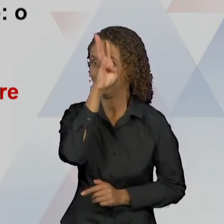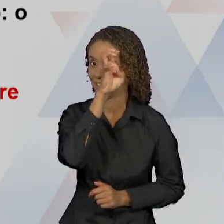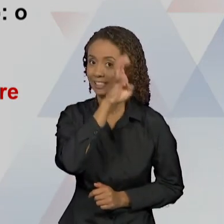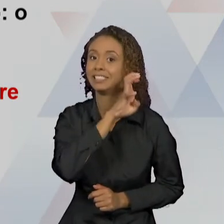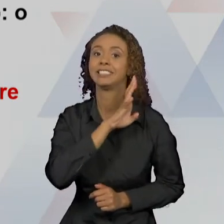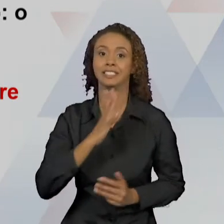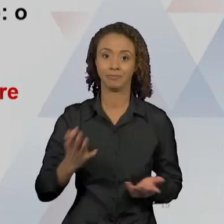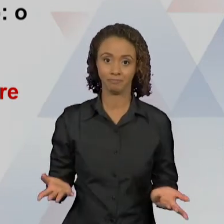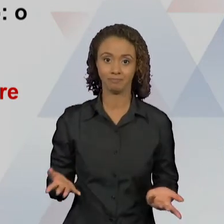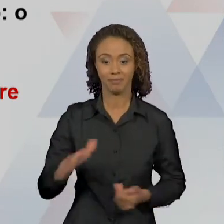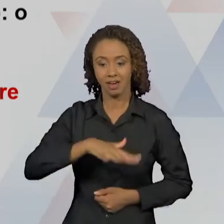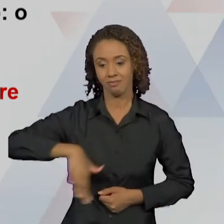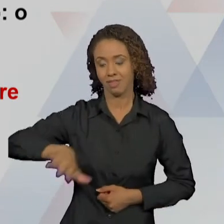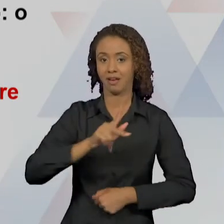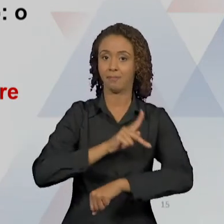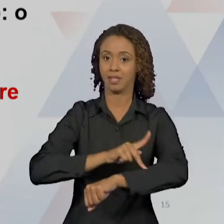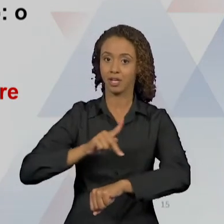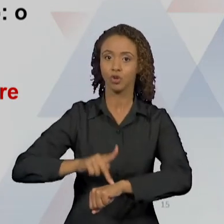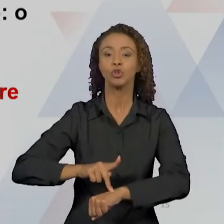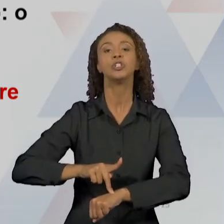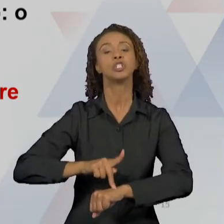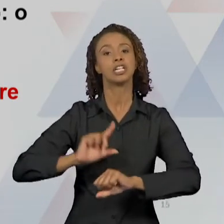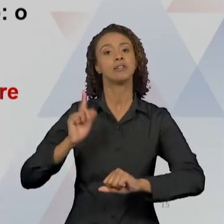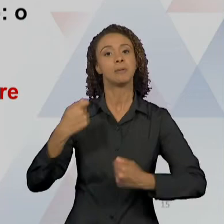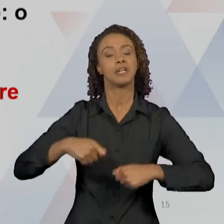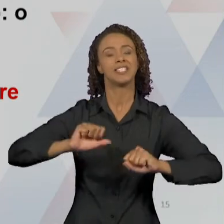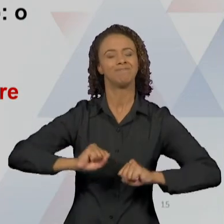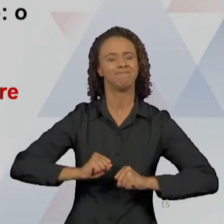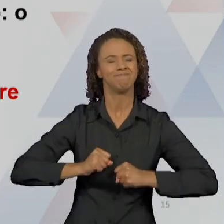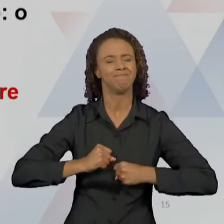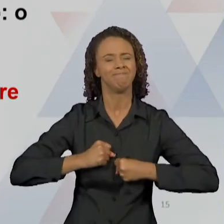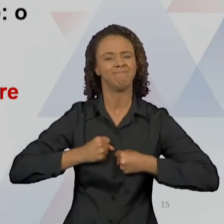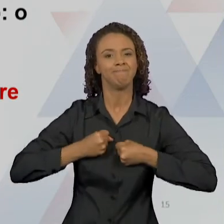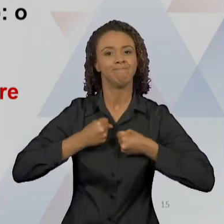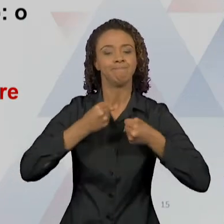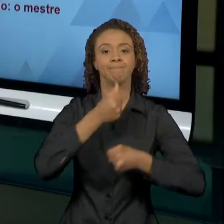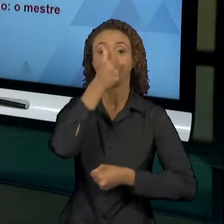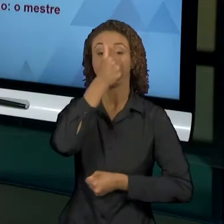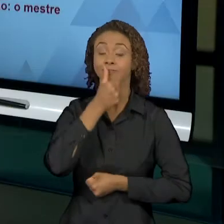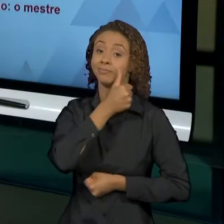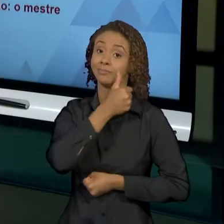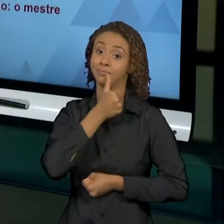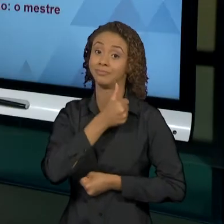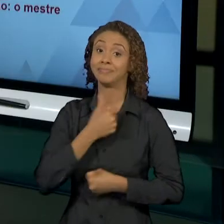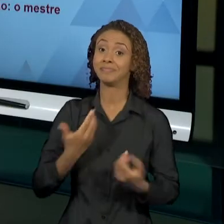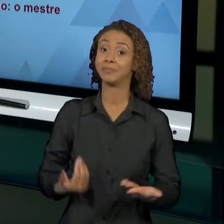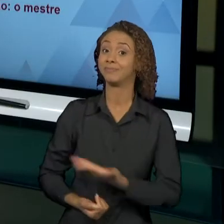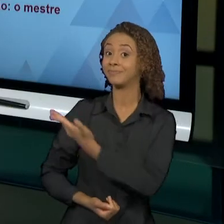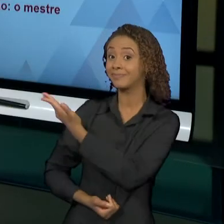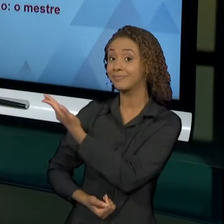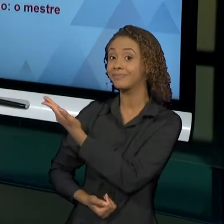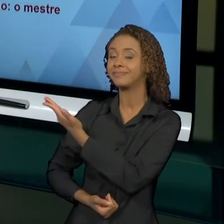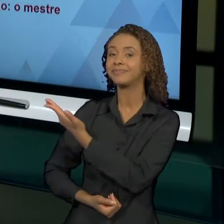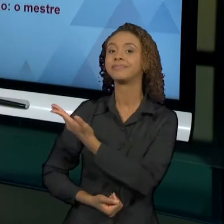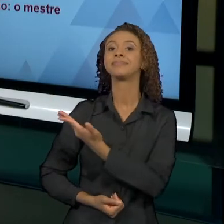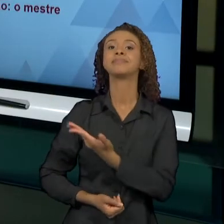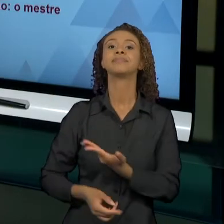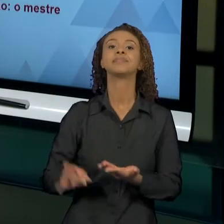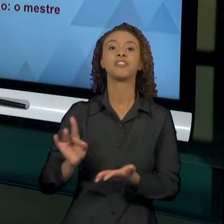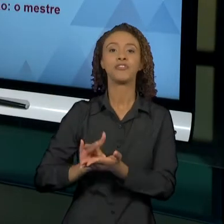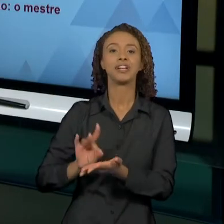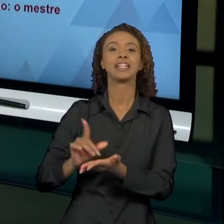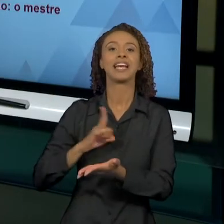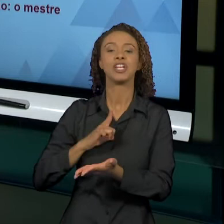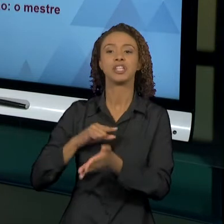pedagógico. Então, essa obra é uma interpretação da obra do